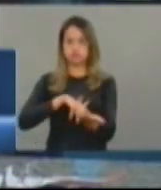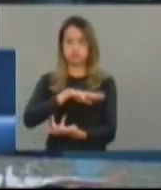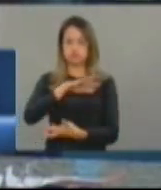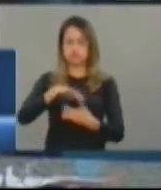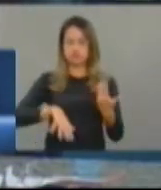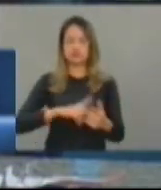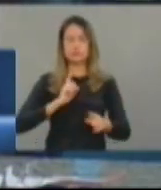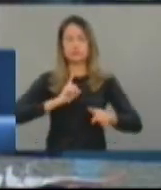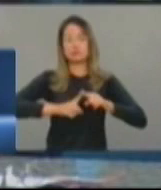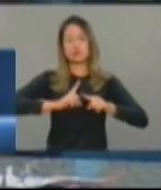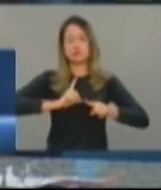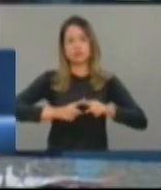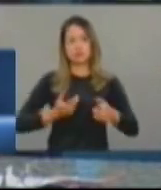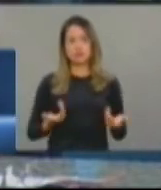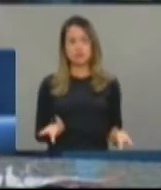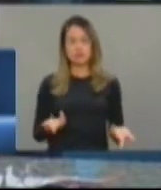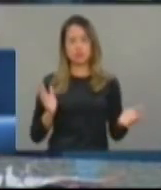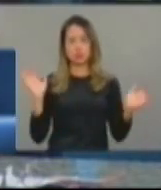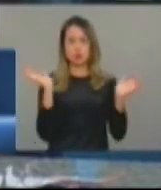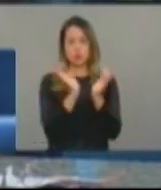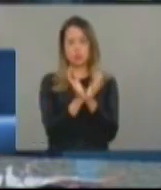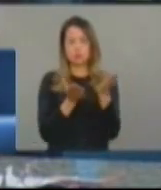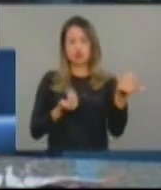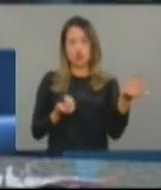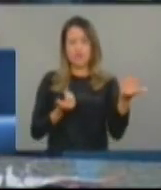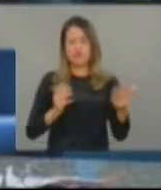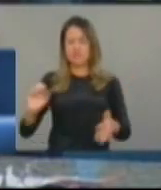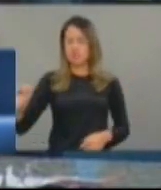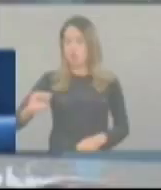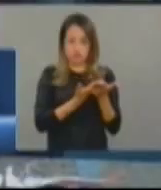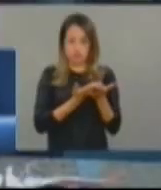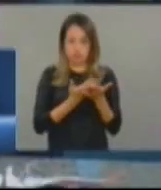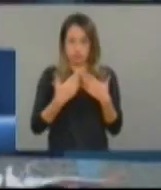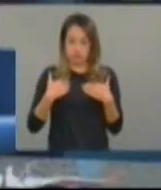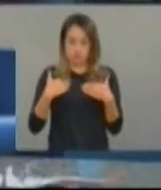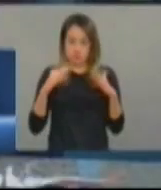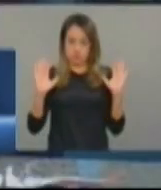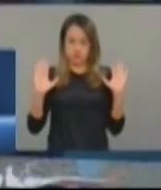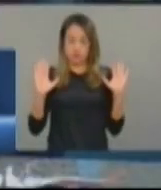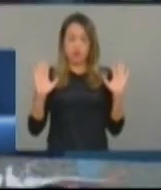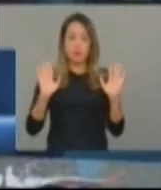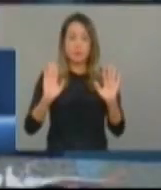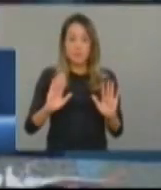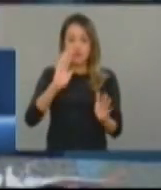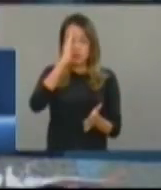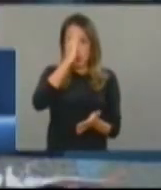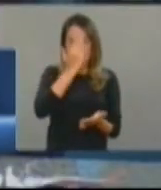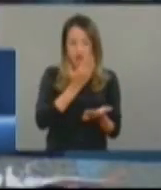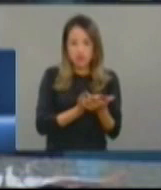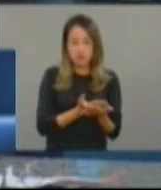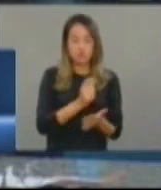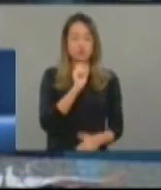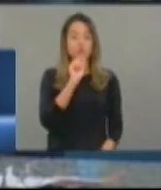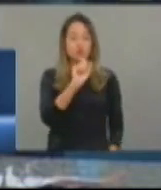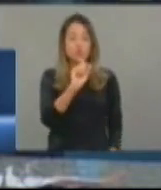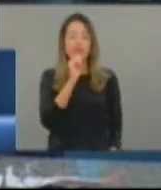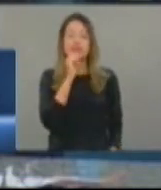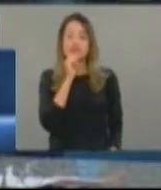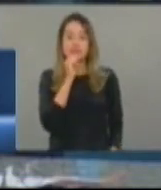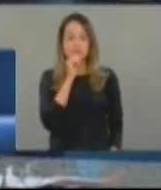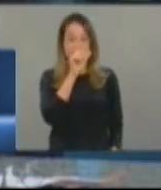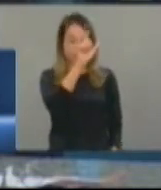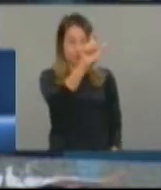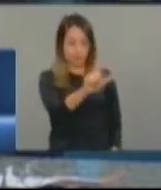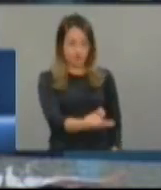desenfreada de ingresso de adolescentes no mundo do crime, eu não acredito que as pessoas nasçam para serem